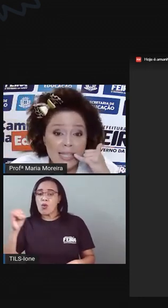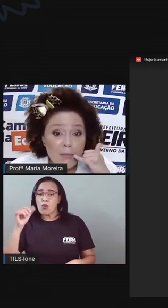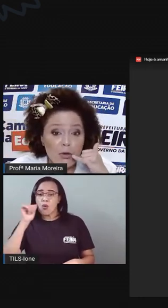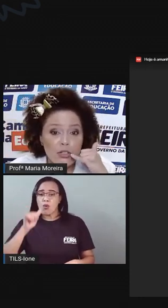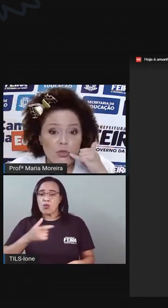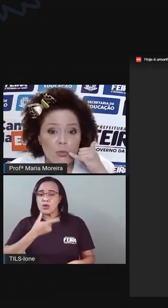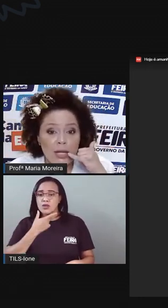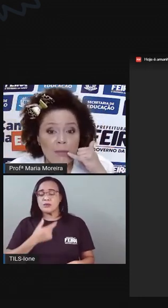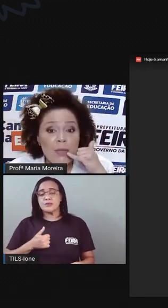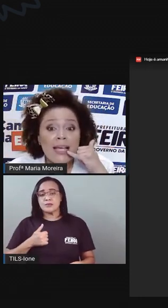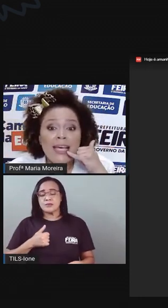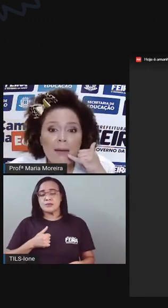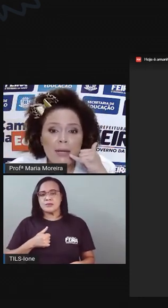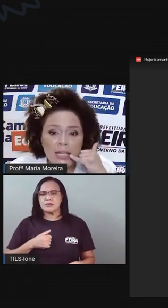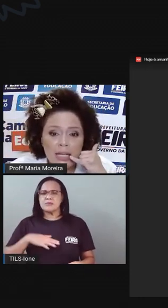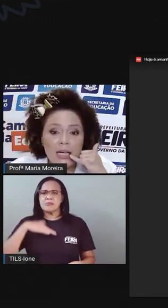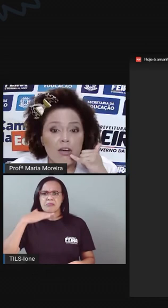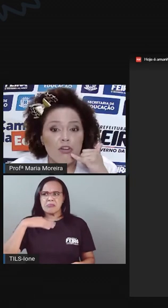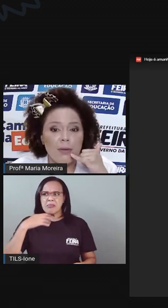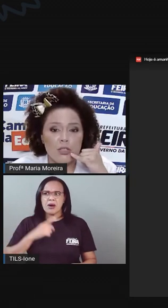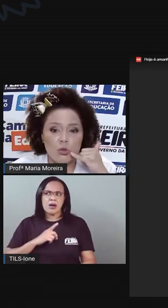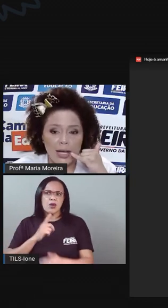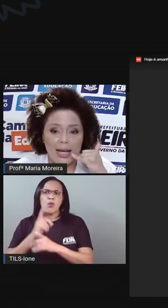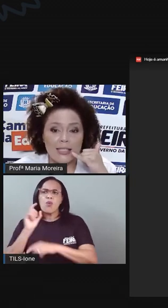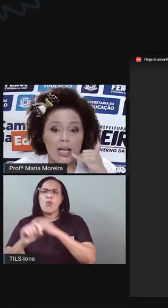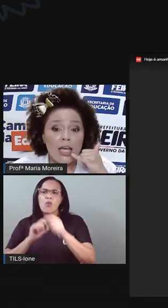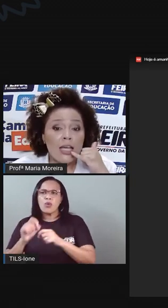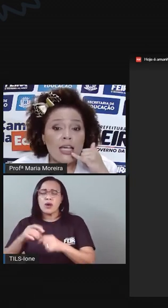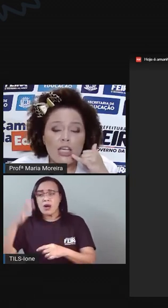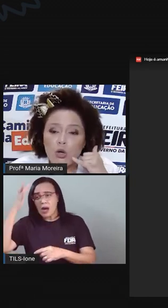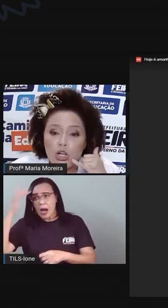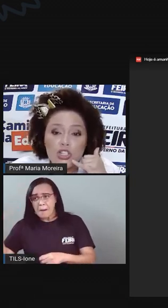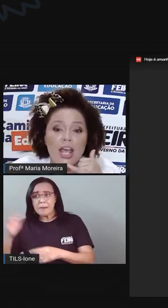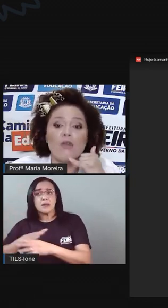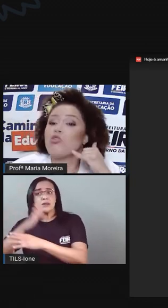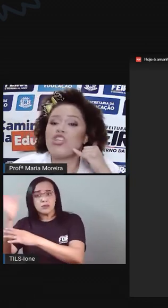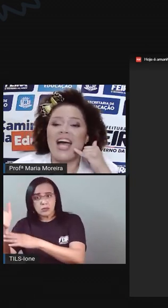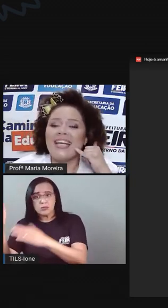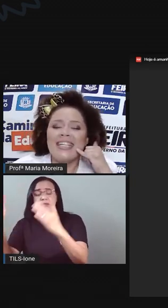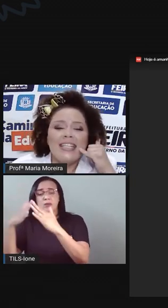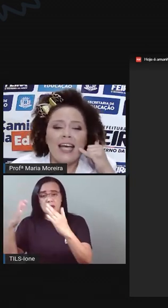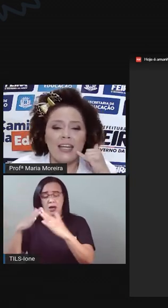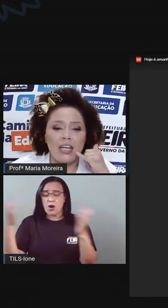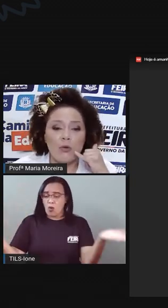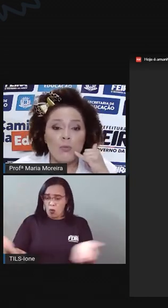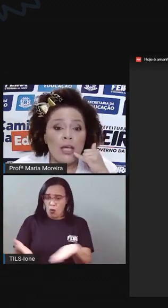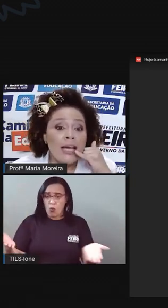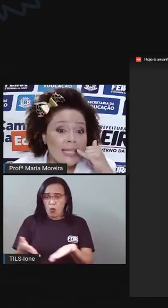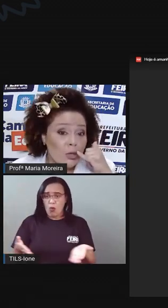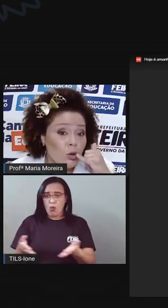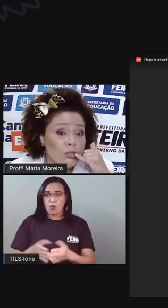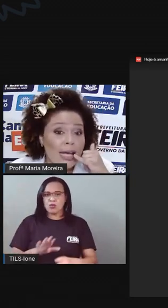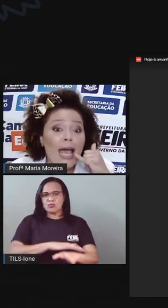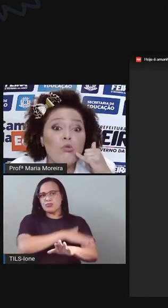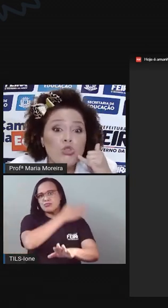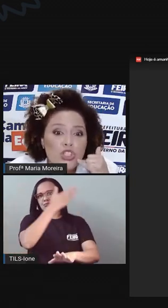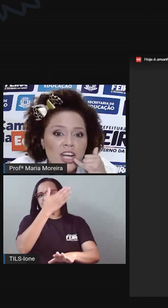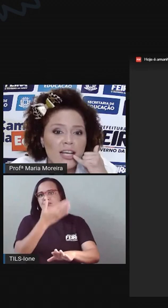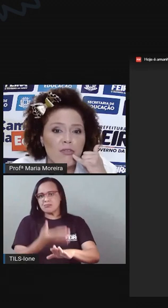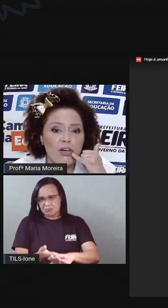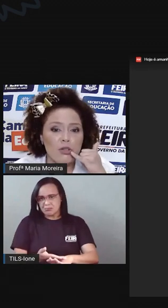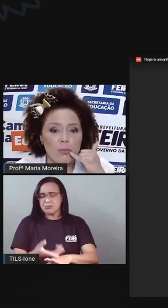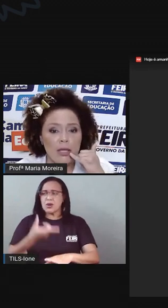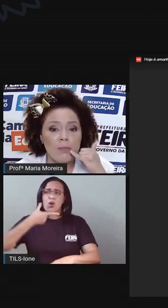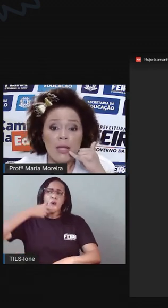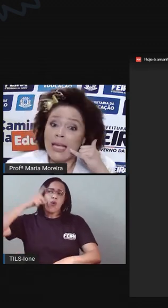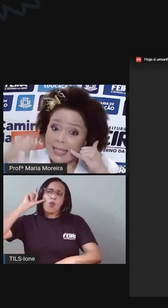mãe Sabe o eu descobri? Que amanhã Eu vou para a sua casa E que hoje É um dia inteirinho E que ontem É um dia